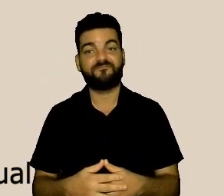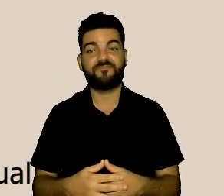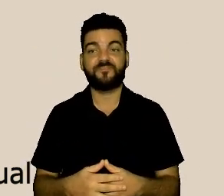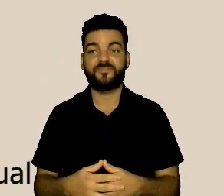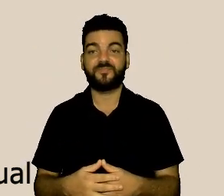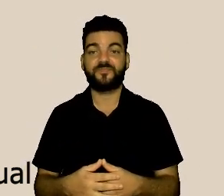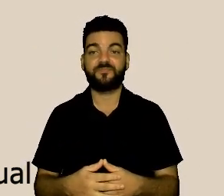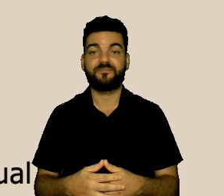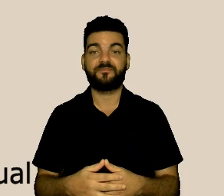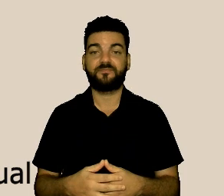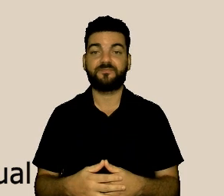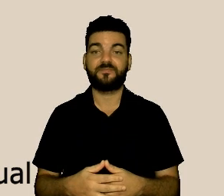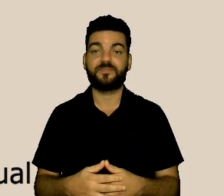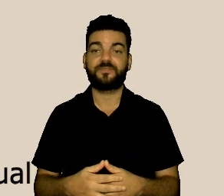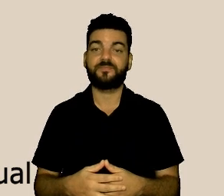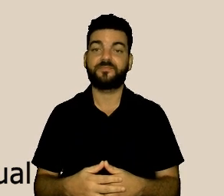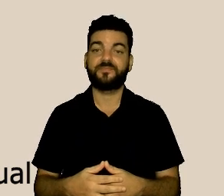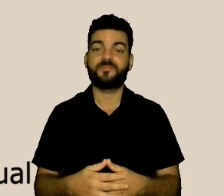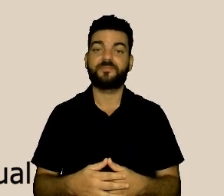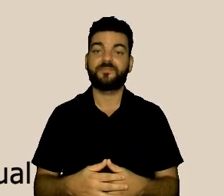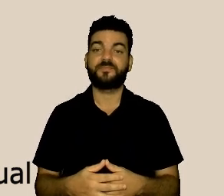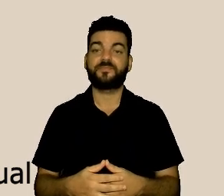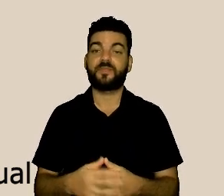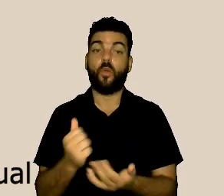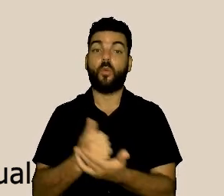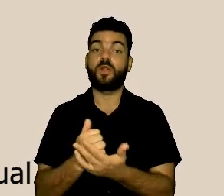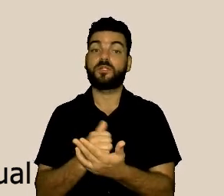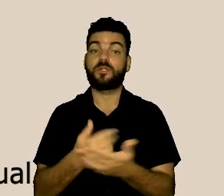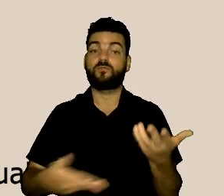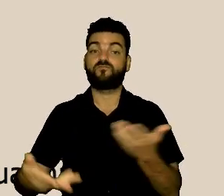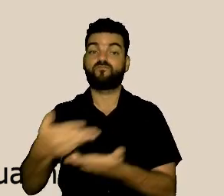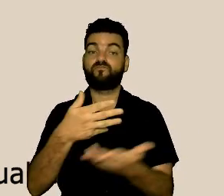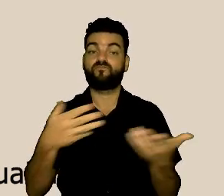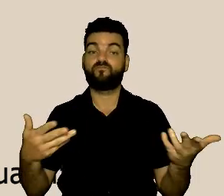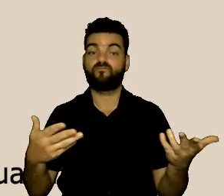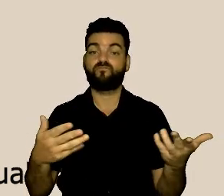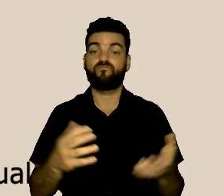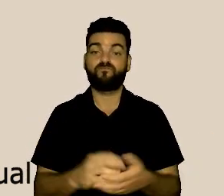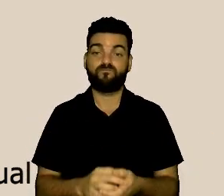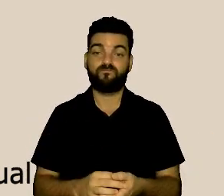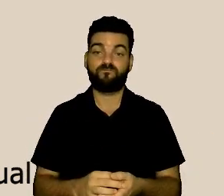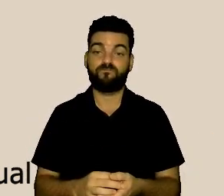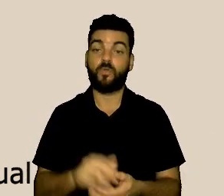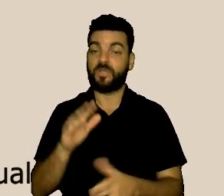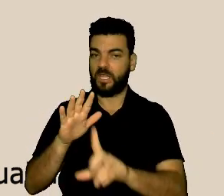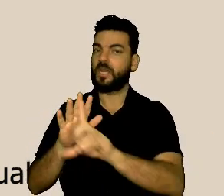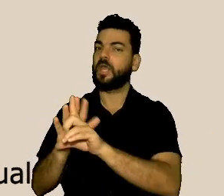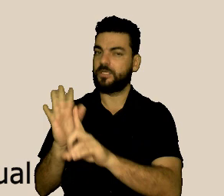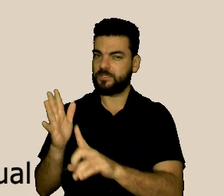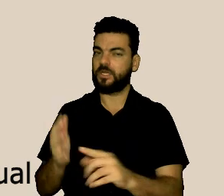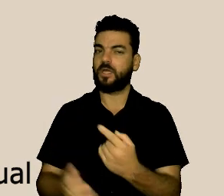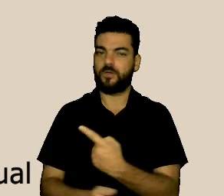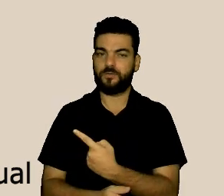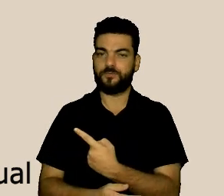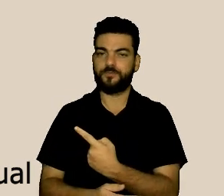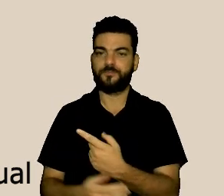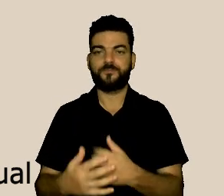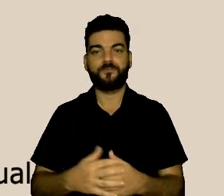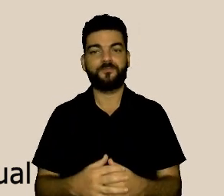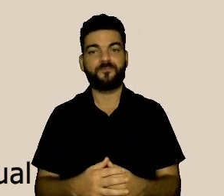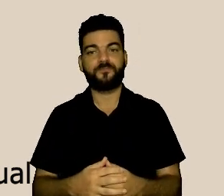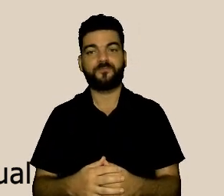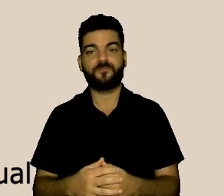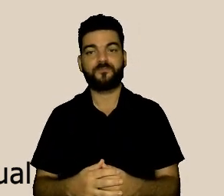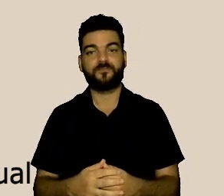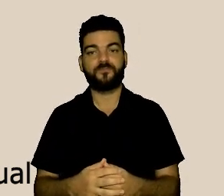conflitos. Nós temos uma lei de conflitos extrajudiciais, porque a